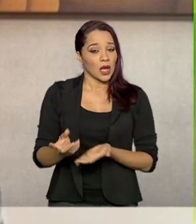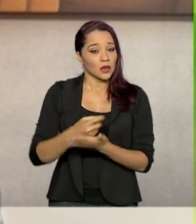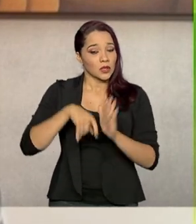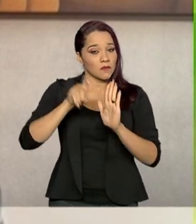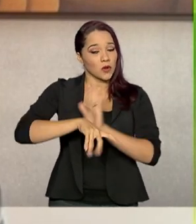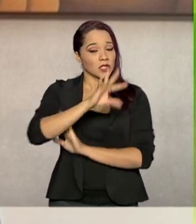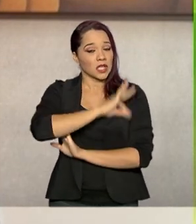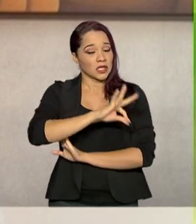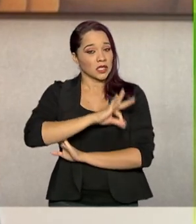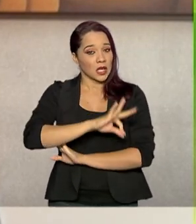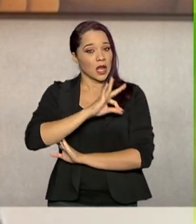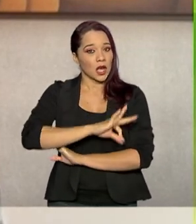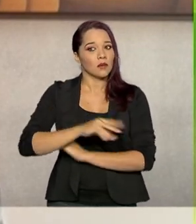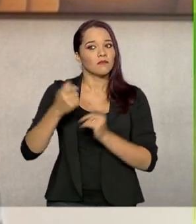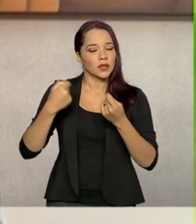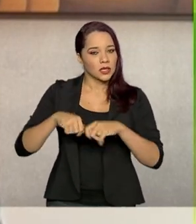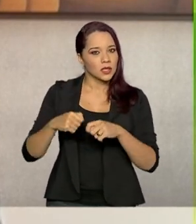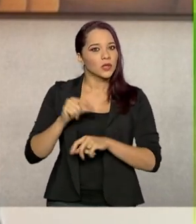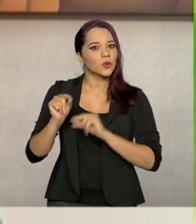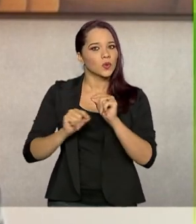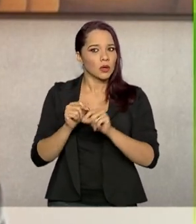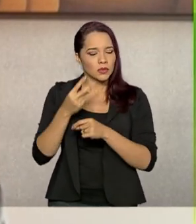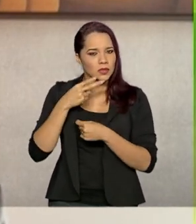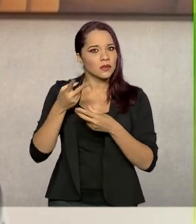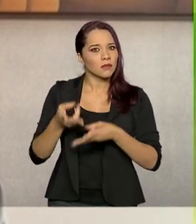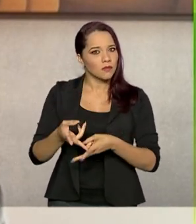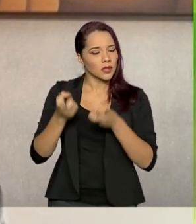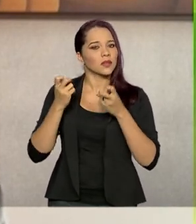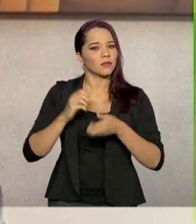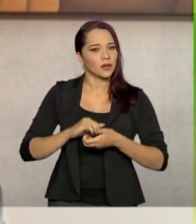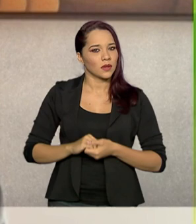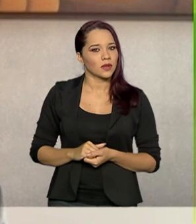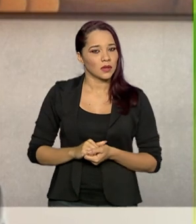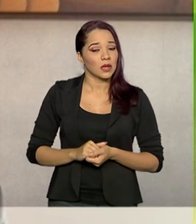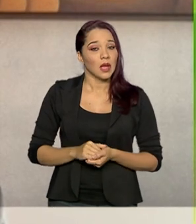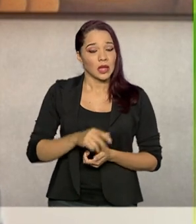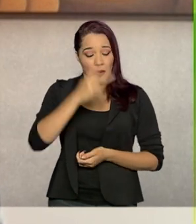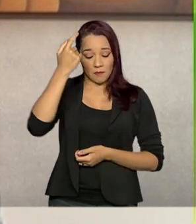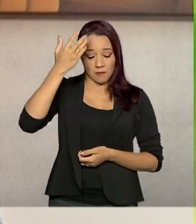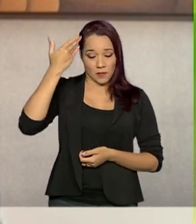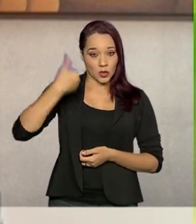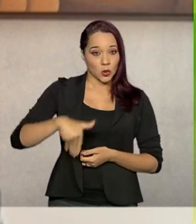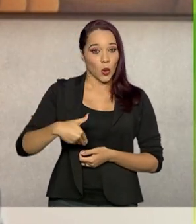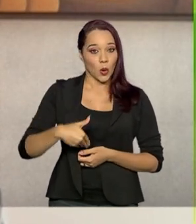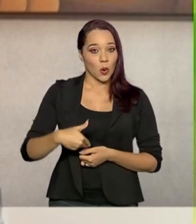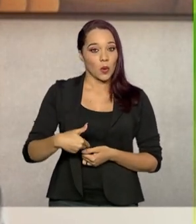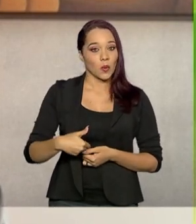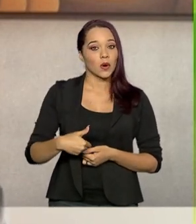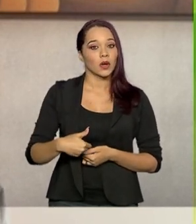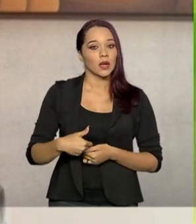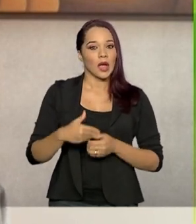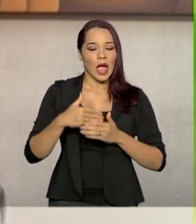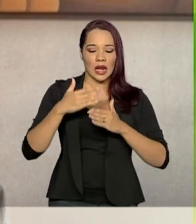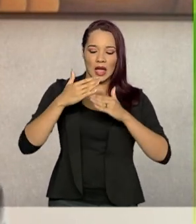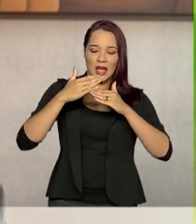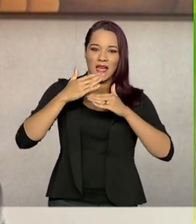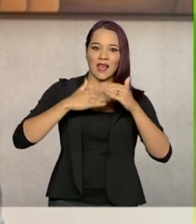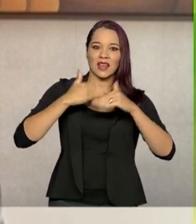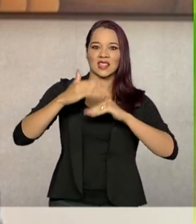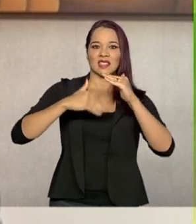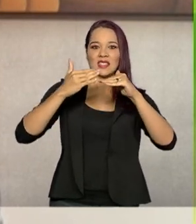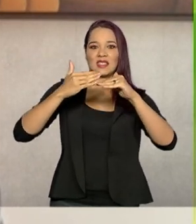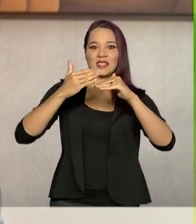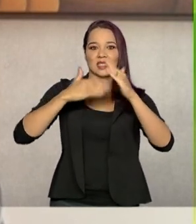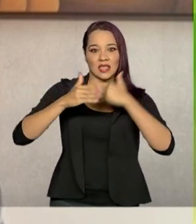pode ser revista, ela merece ser revista. A tributação da renda da pessoa física, ela é regressiva em vez de ser progressiva.